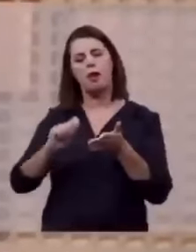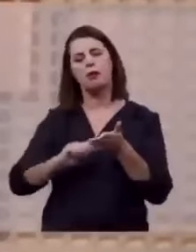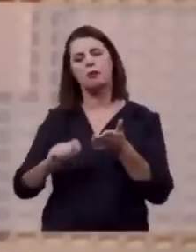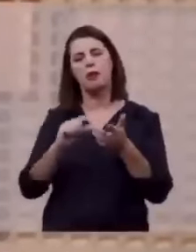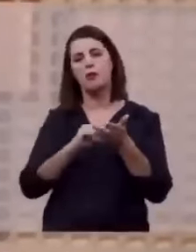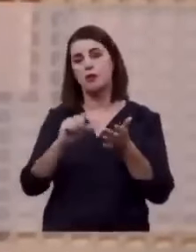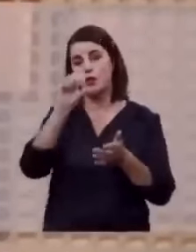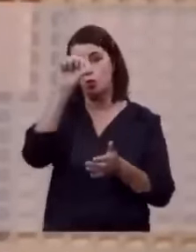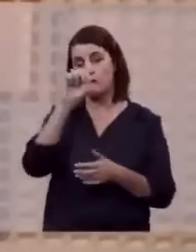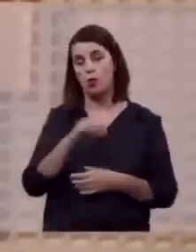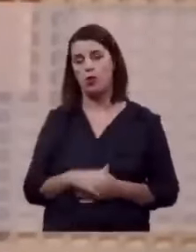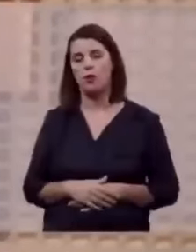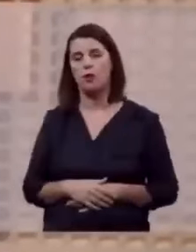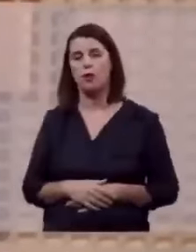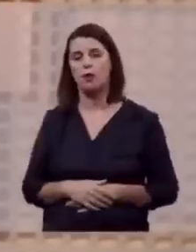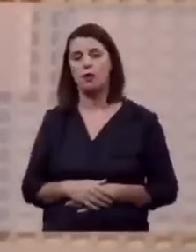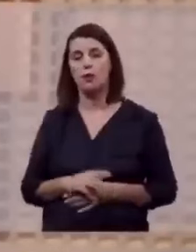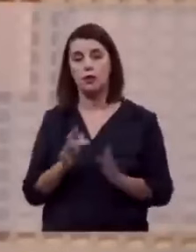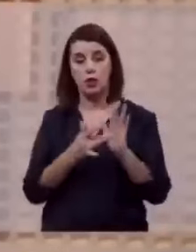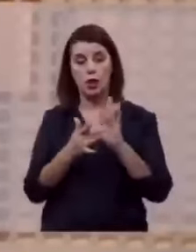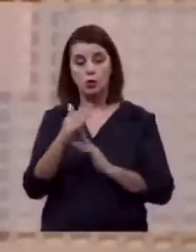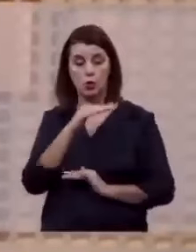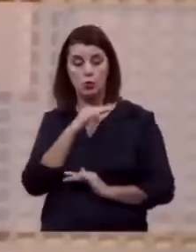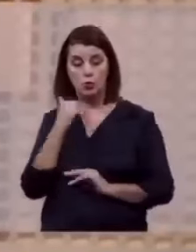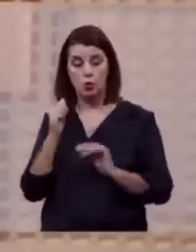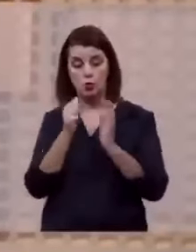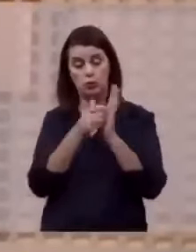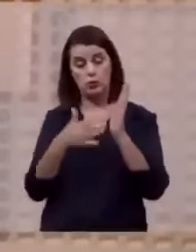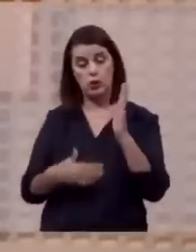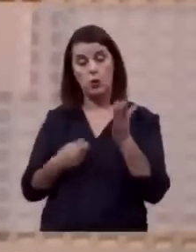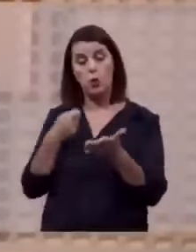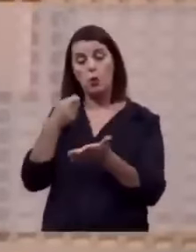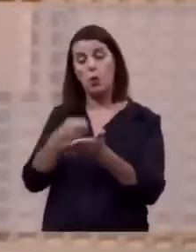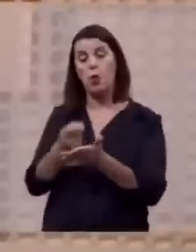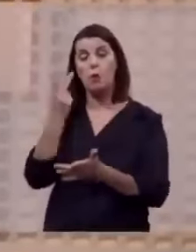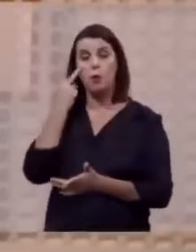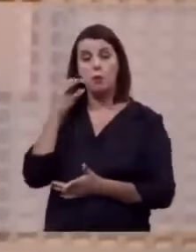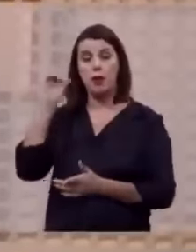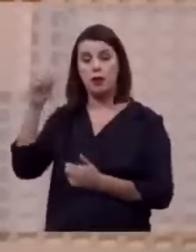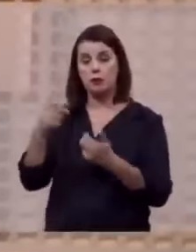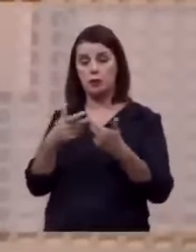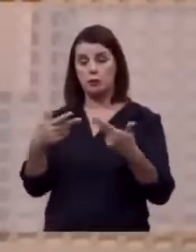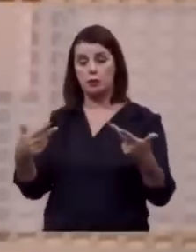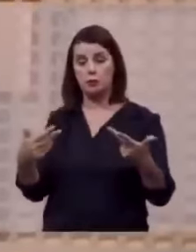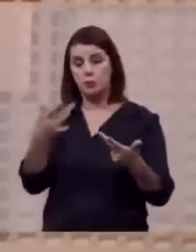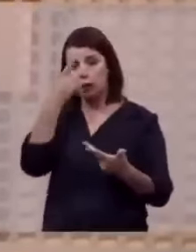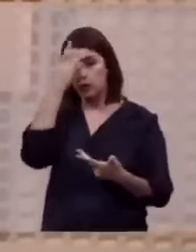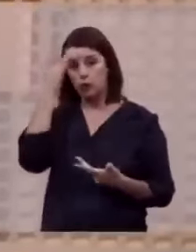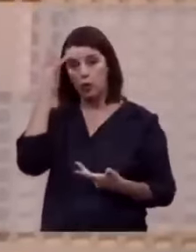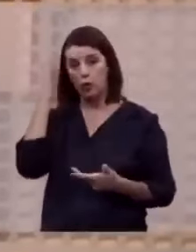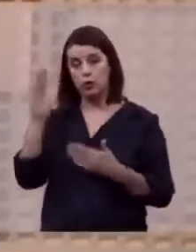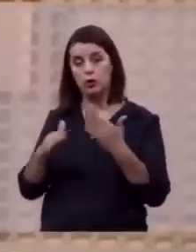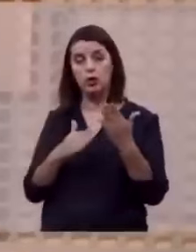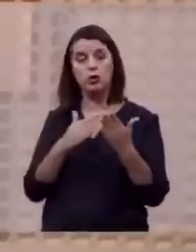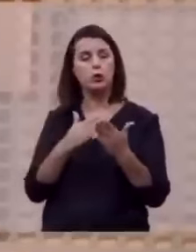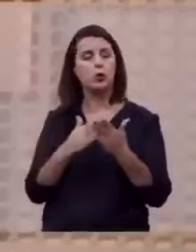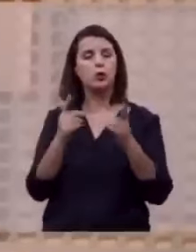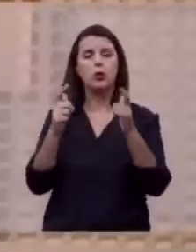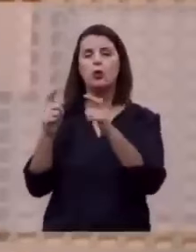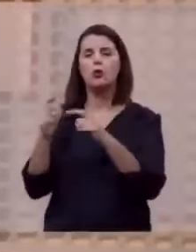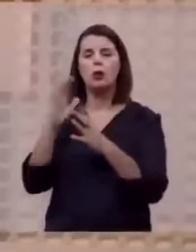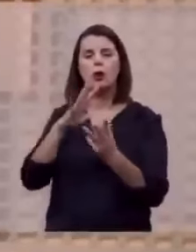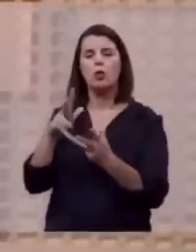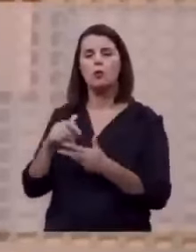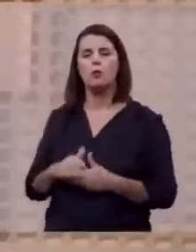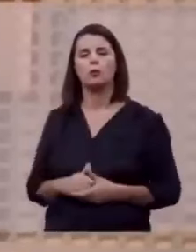no versículo 9, que ele foi morto e com o seu sangue comprou para Deus os que procedem de toda tribo, língua, povo